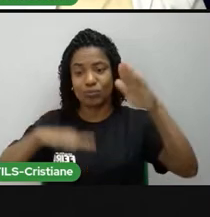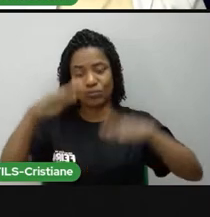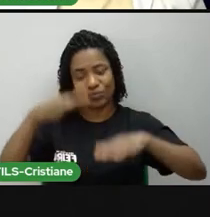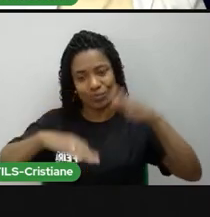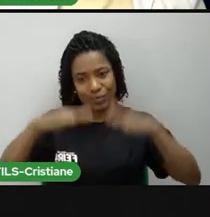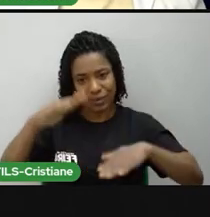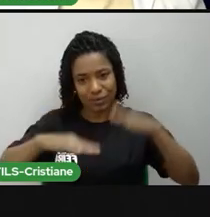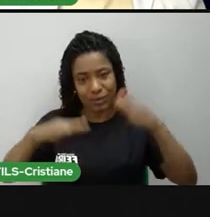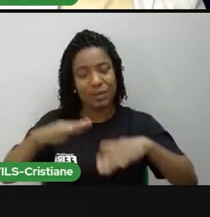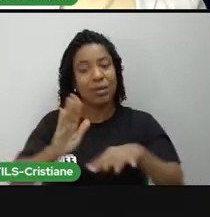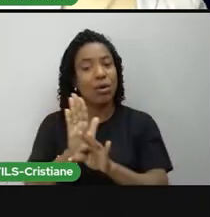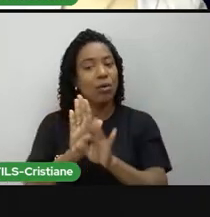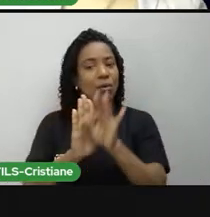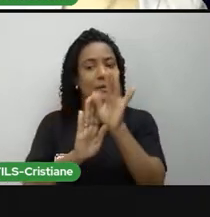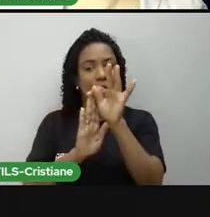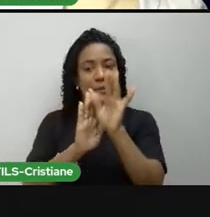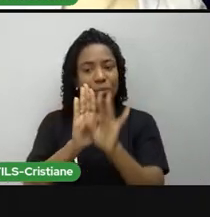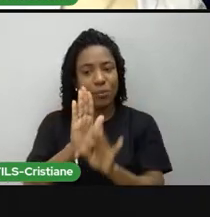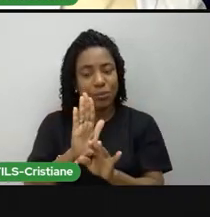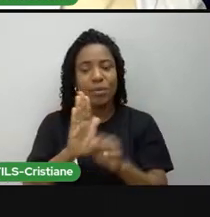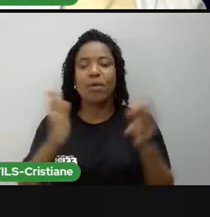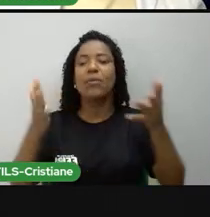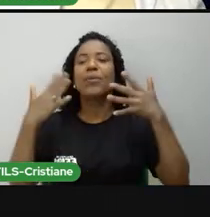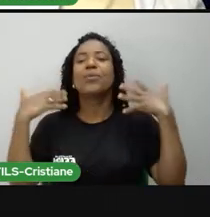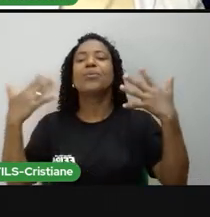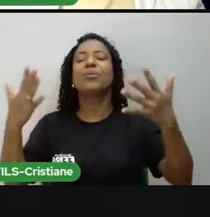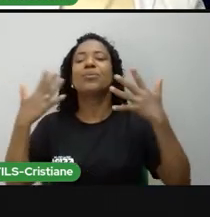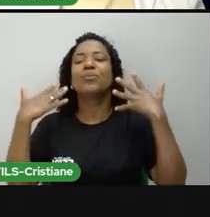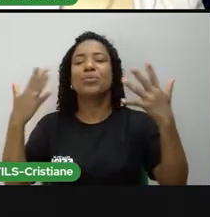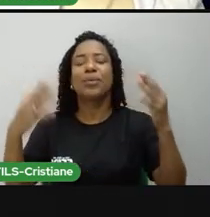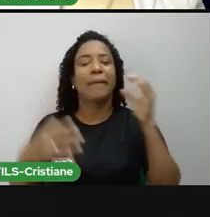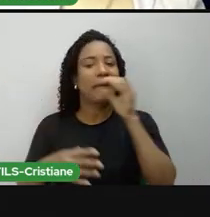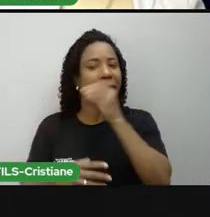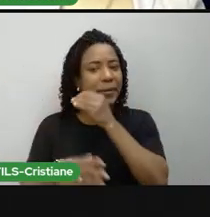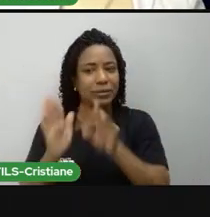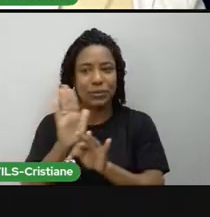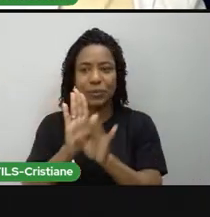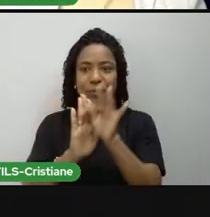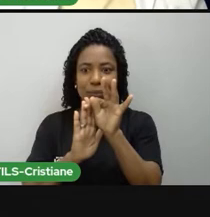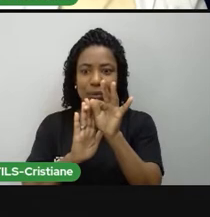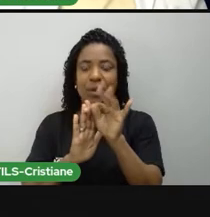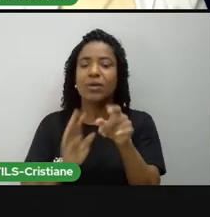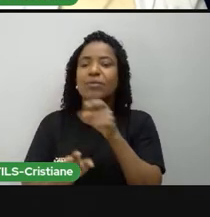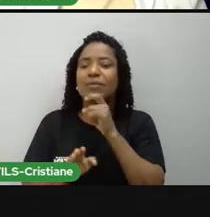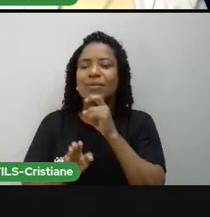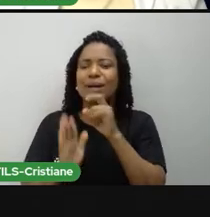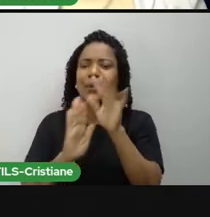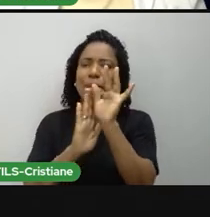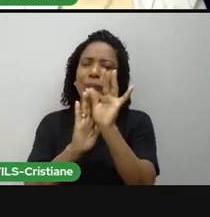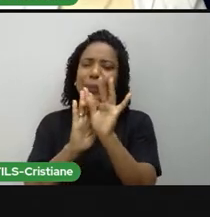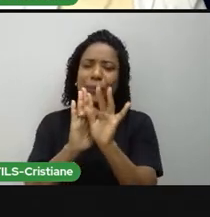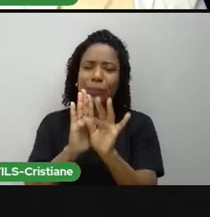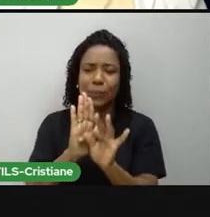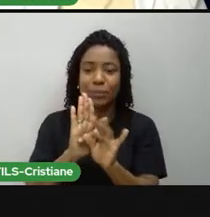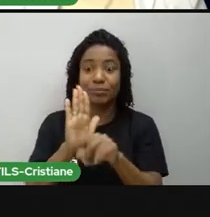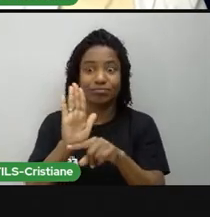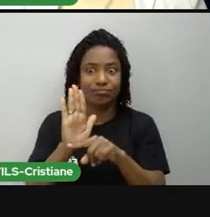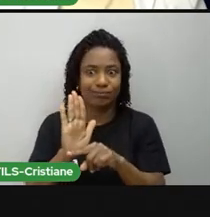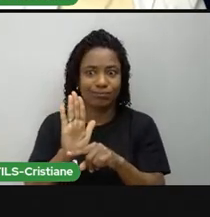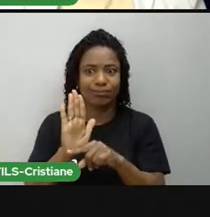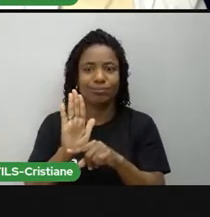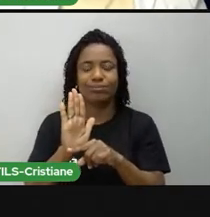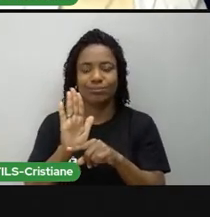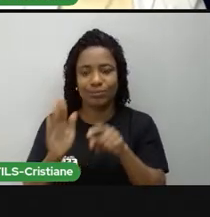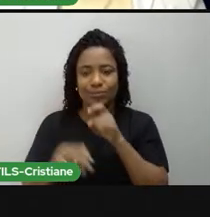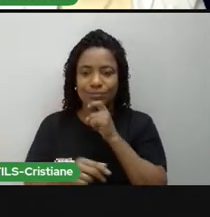das temperaturas, que no verão elas são mais elevadas, e no inverno elas são mais baixas. Aí encontra a partida, esse